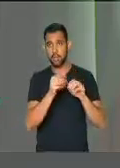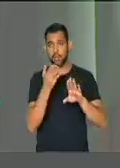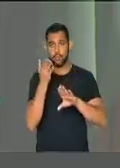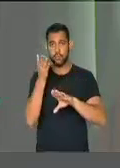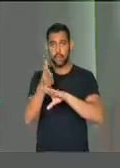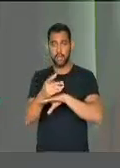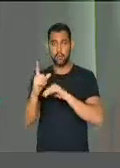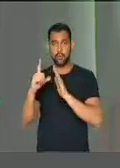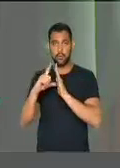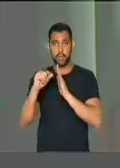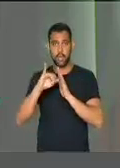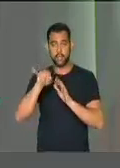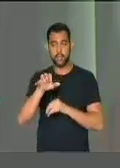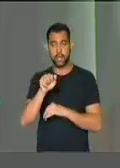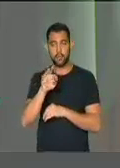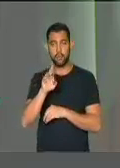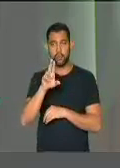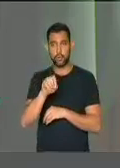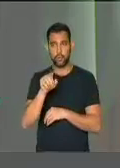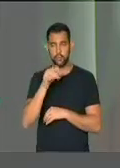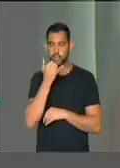Palácio do Jaburu